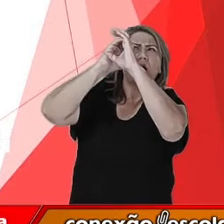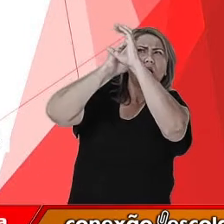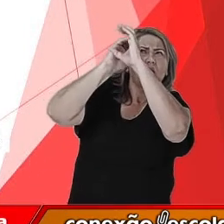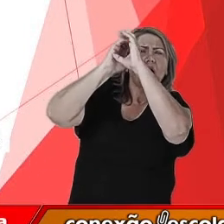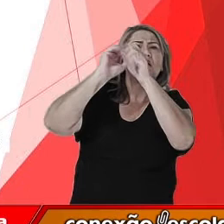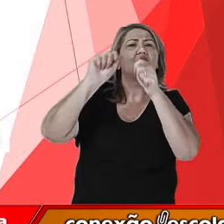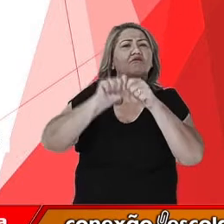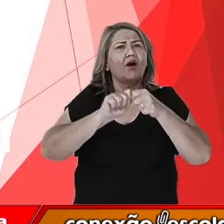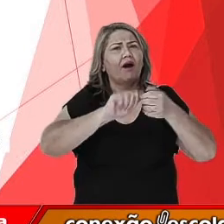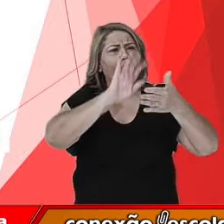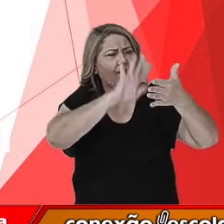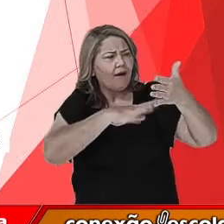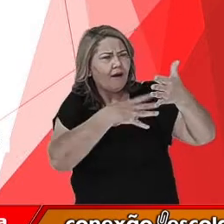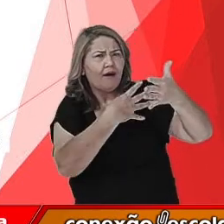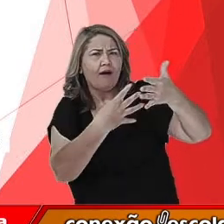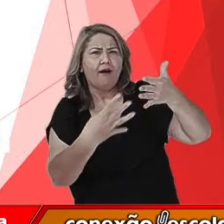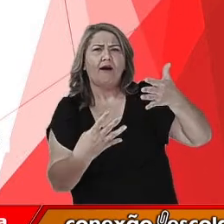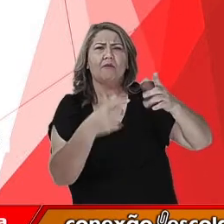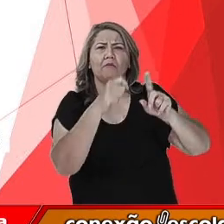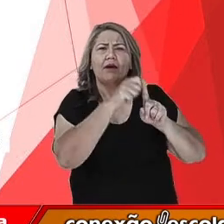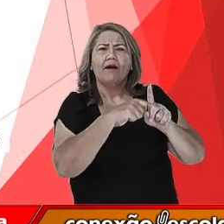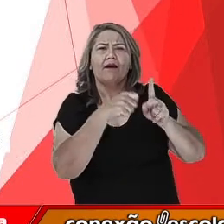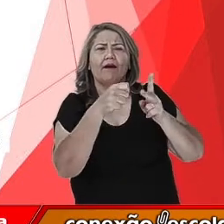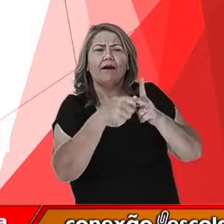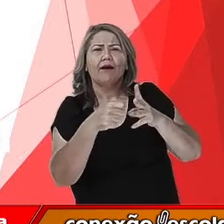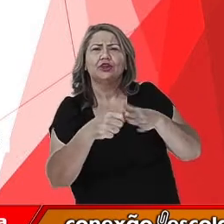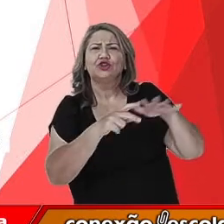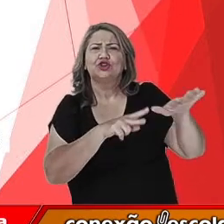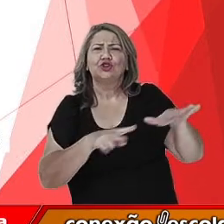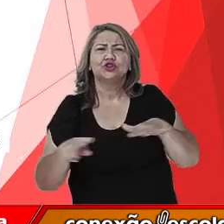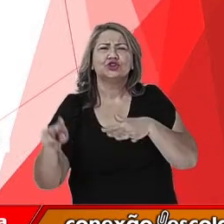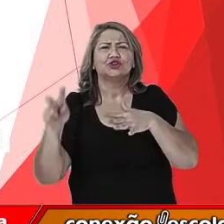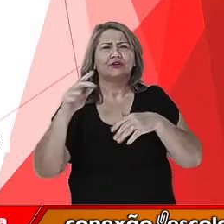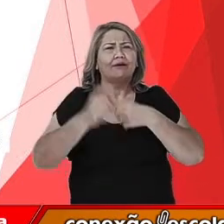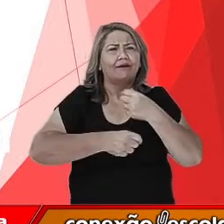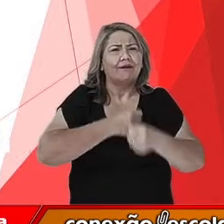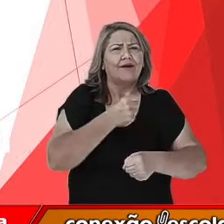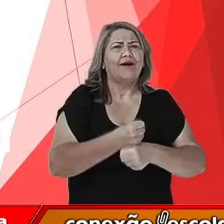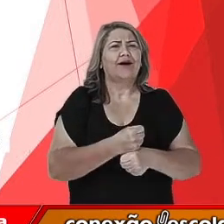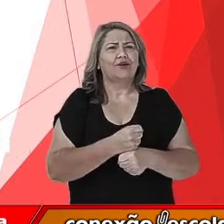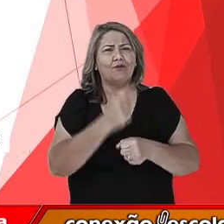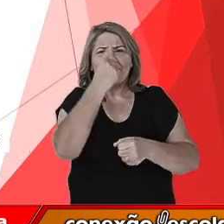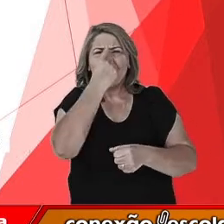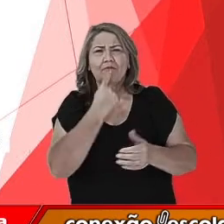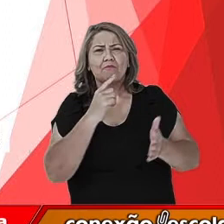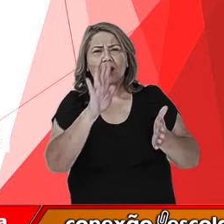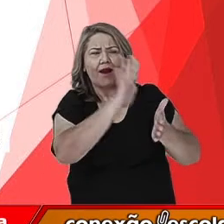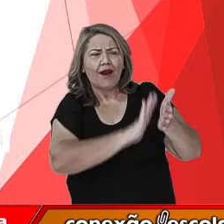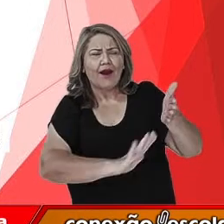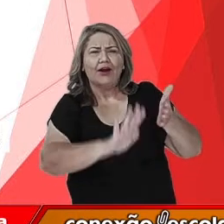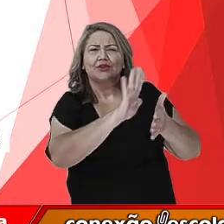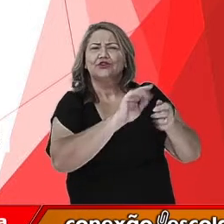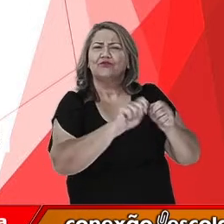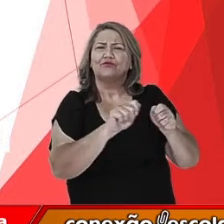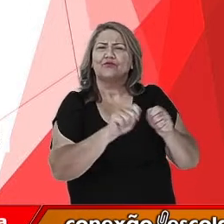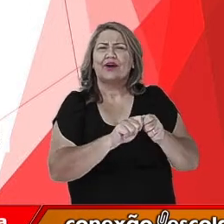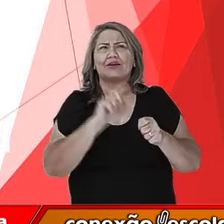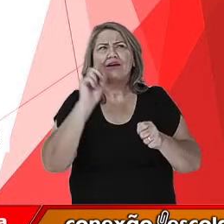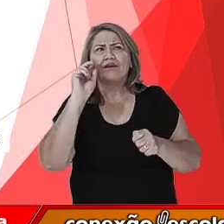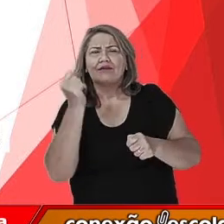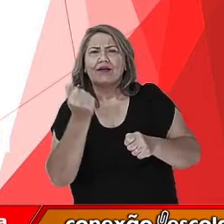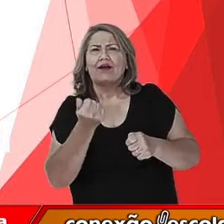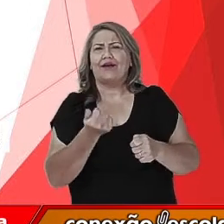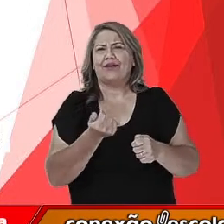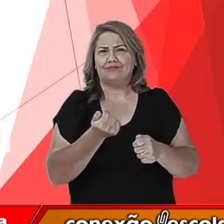calendários, escrita pictográfica, que utiliza imagens para expressar as ideias. Na arquitetura, eles realizaram a